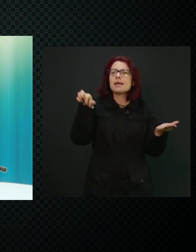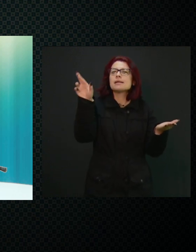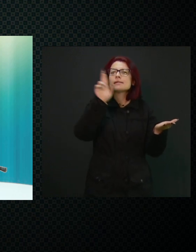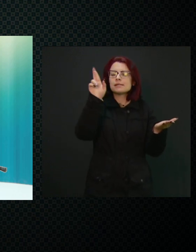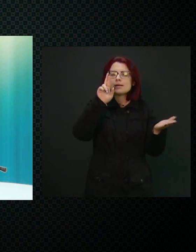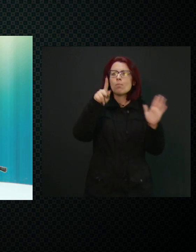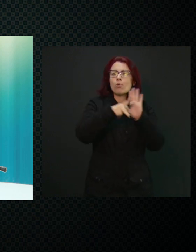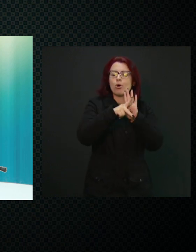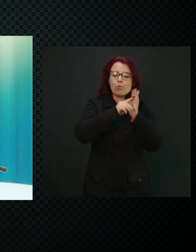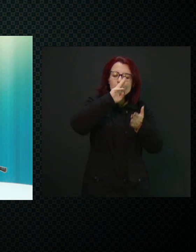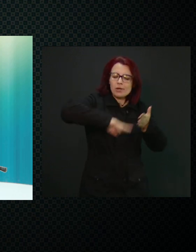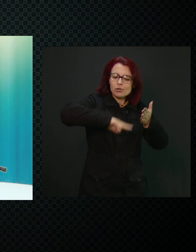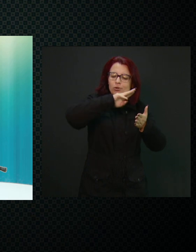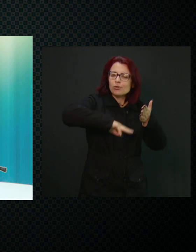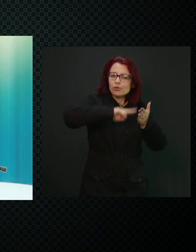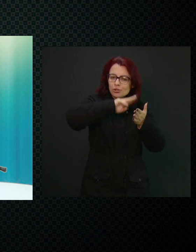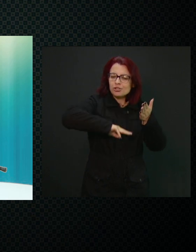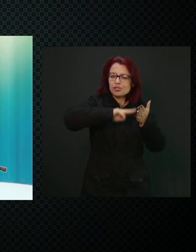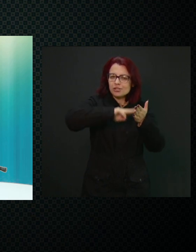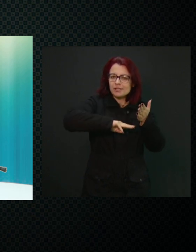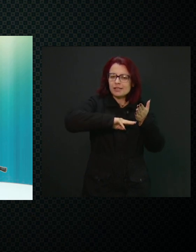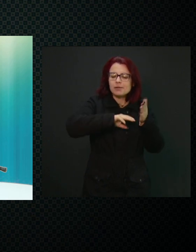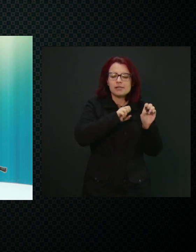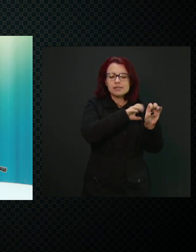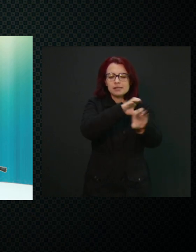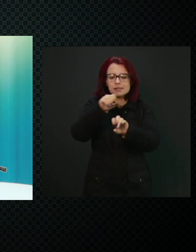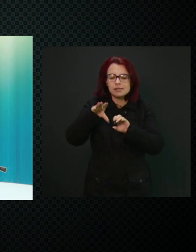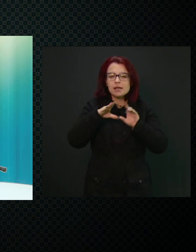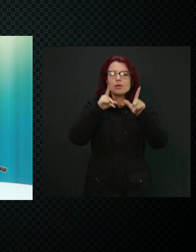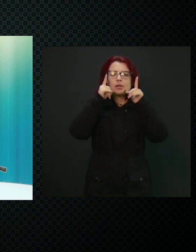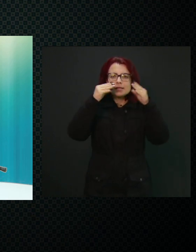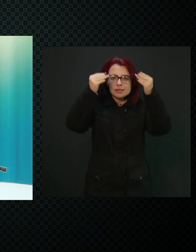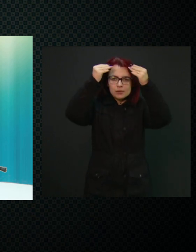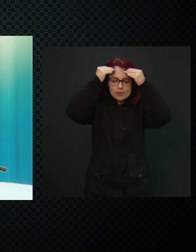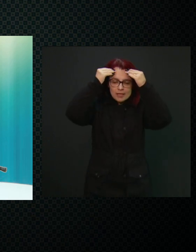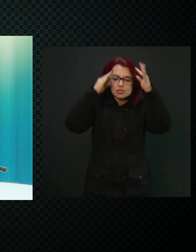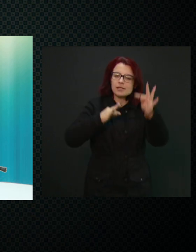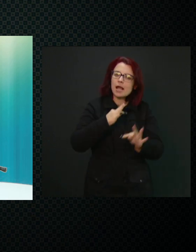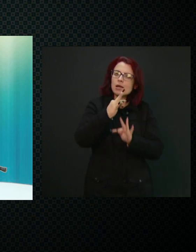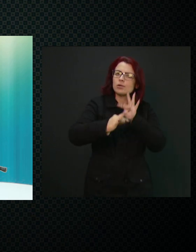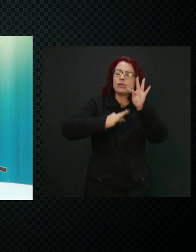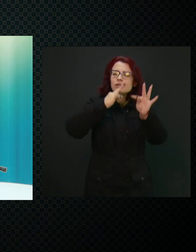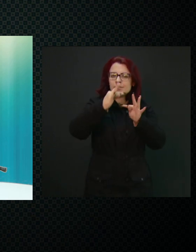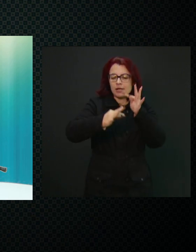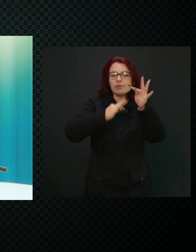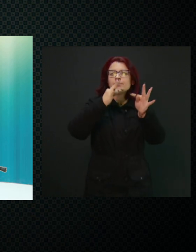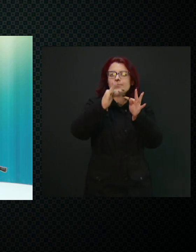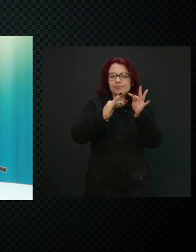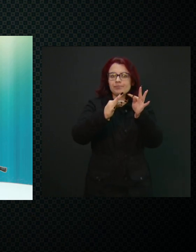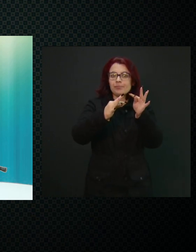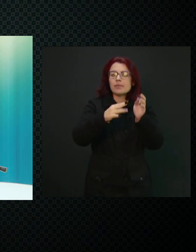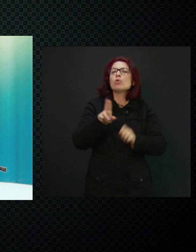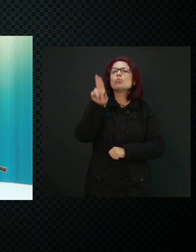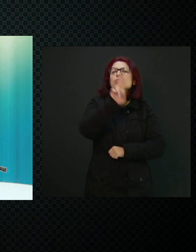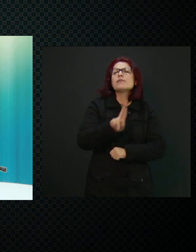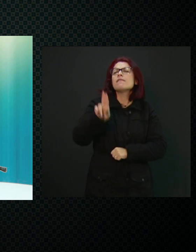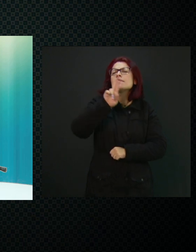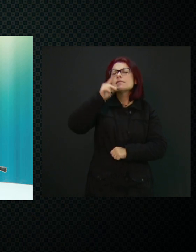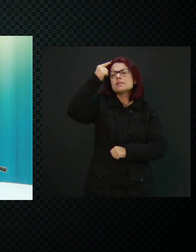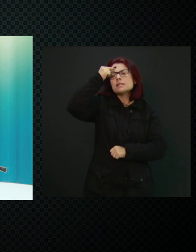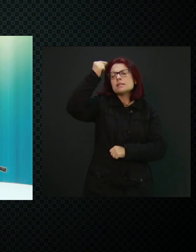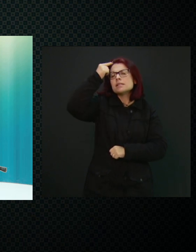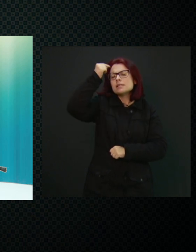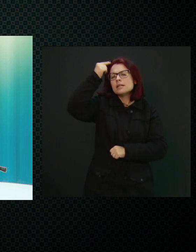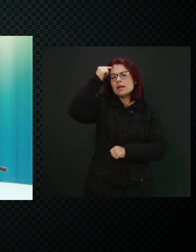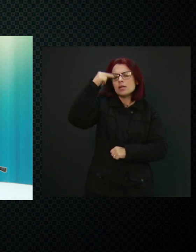metodologias para o ensino de linguagens e suas tecnologias pela Universidade Norte do Paraná, pela